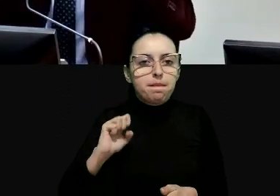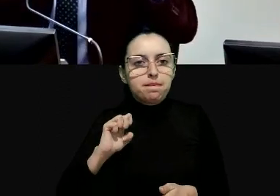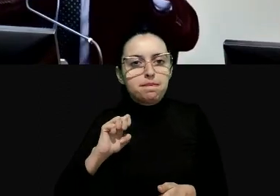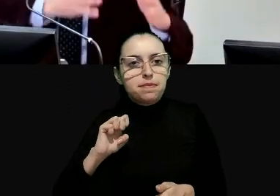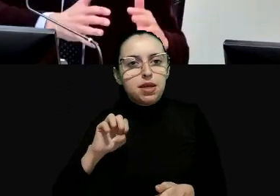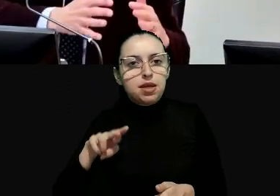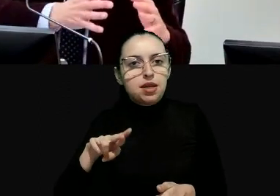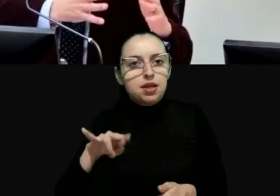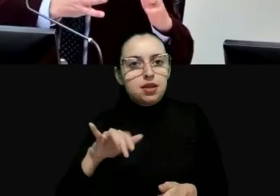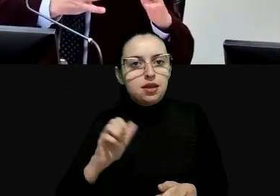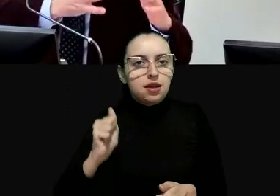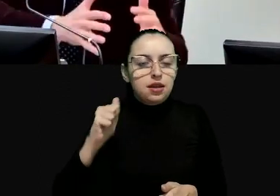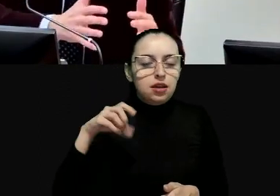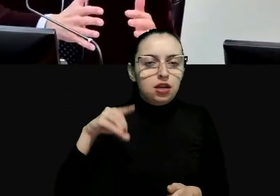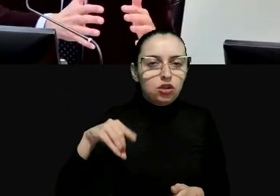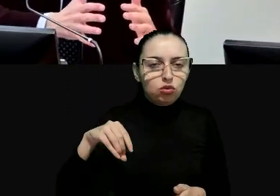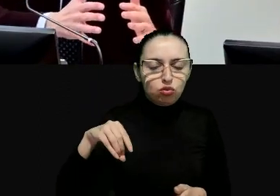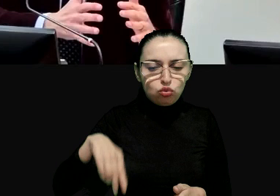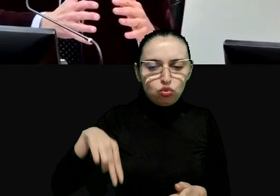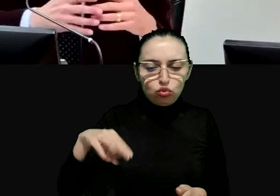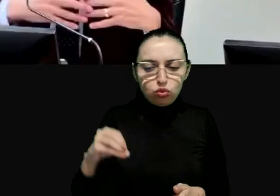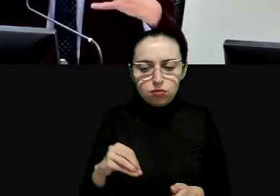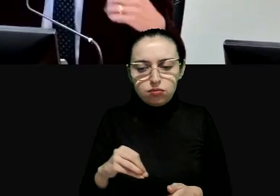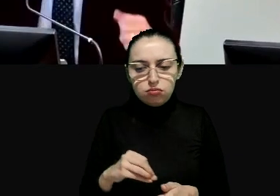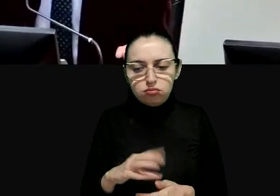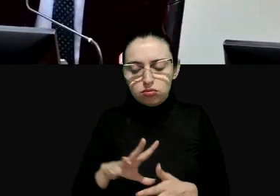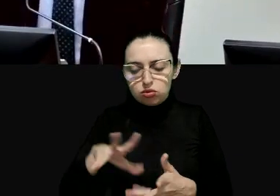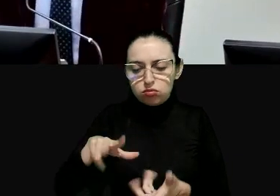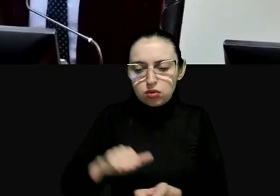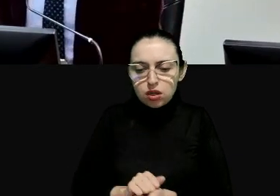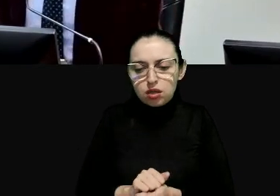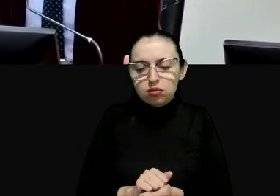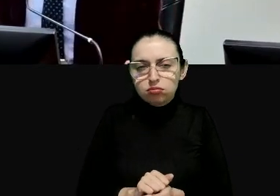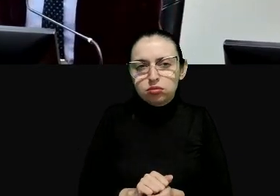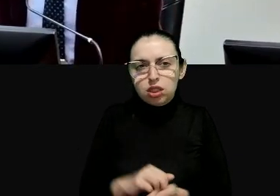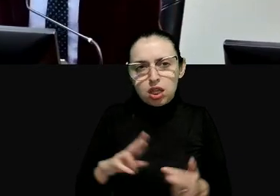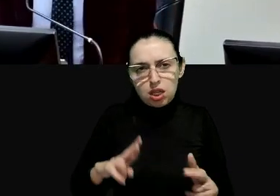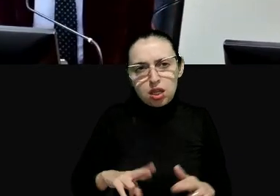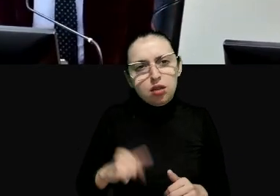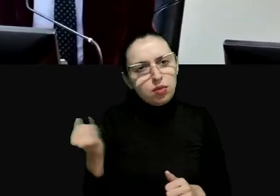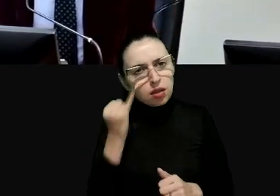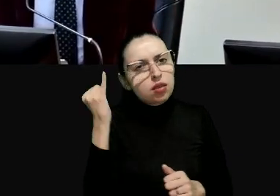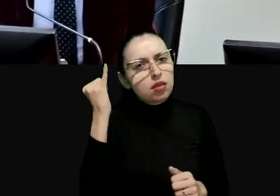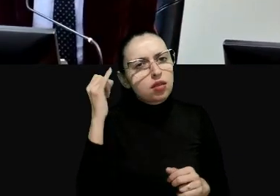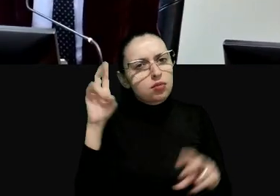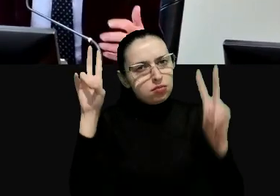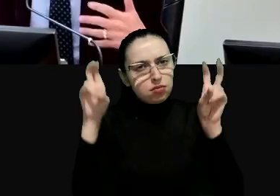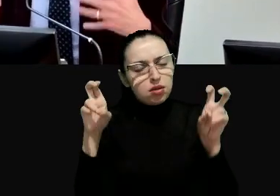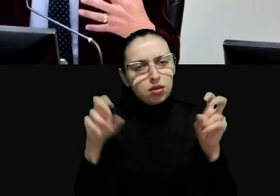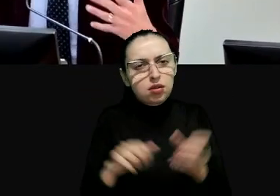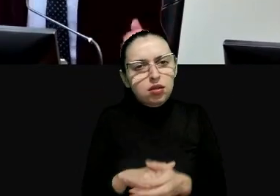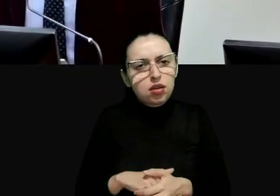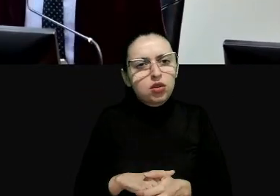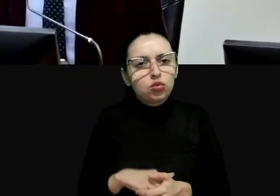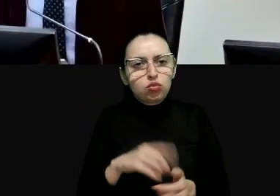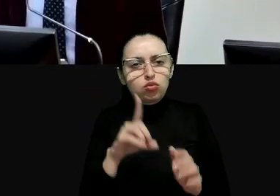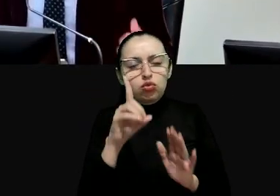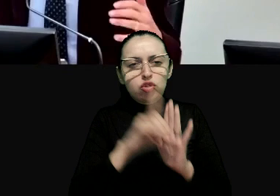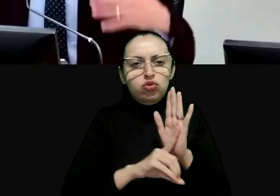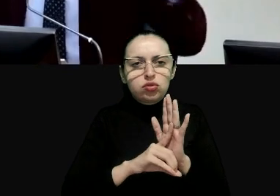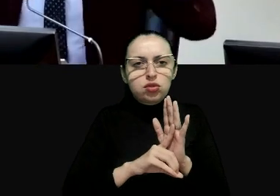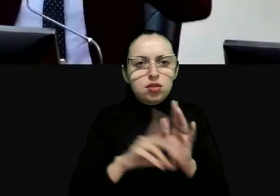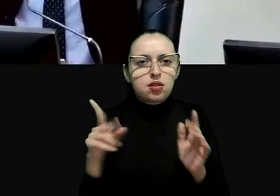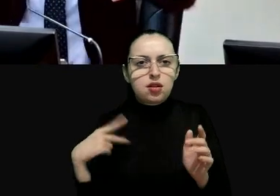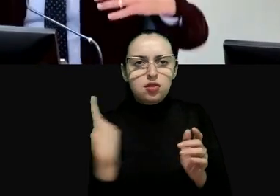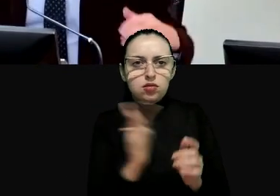as constituições nacionales que dan um papel importante aos direitos humanos